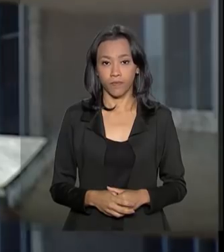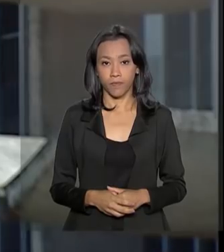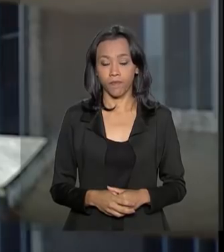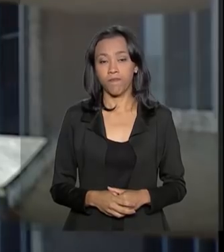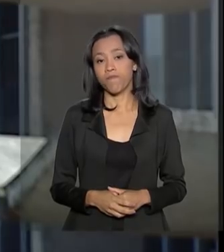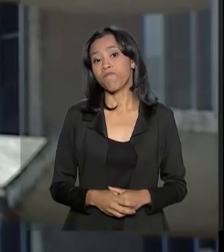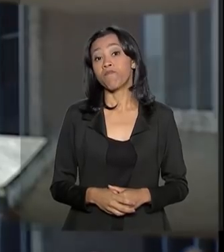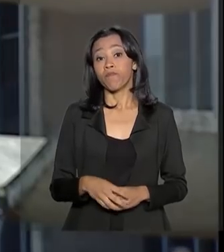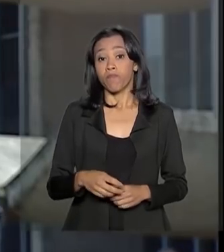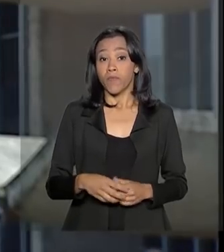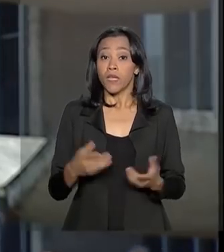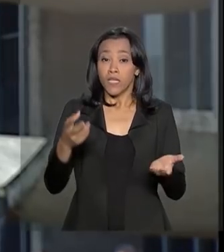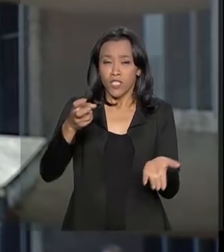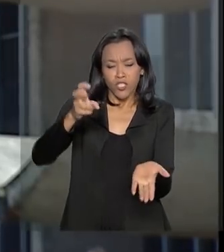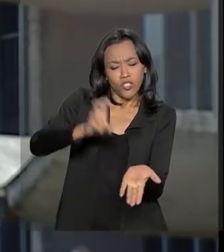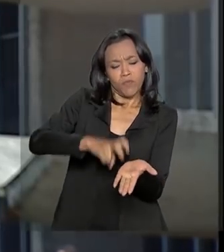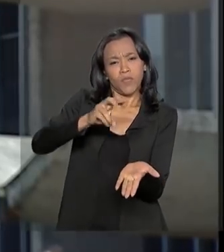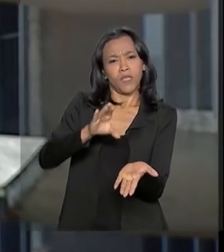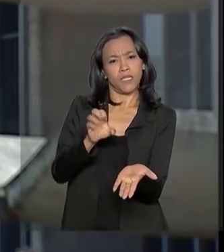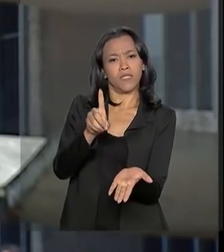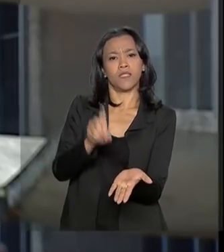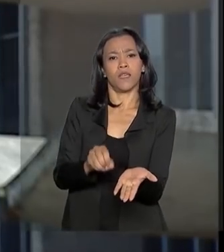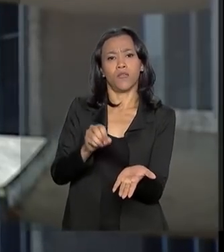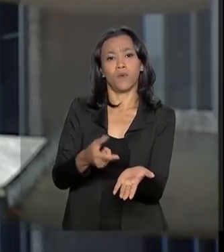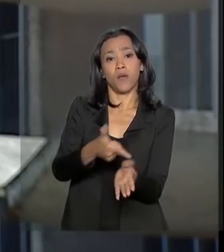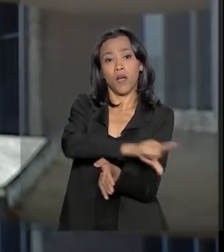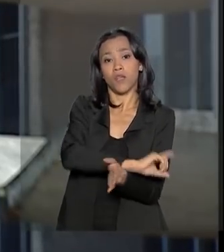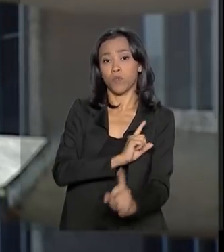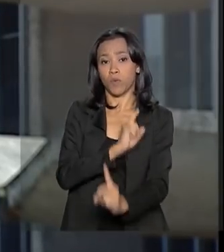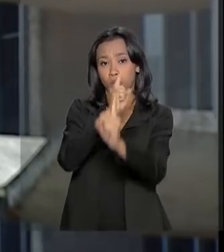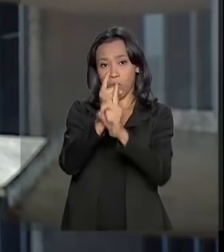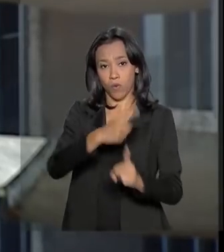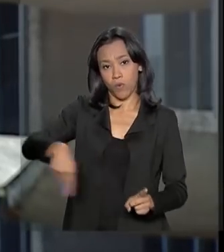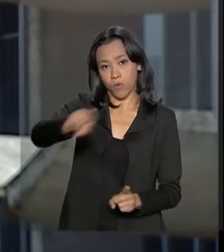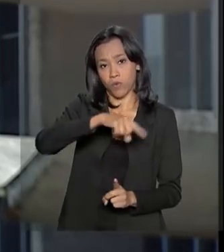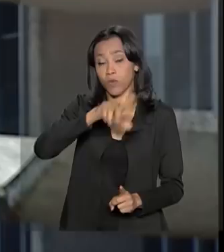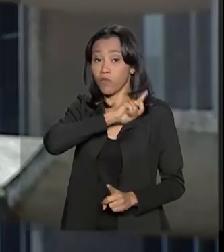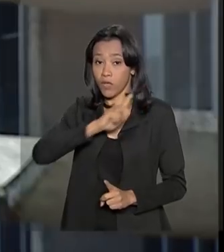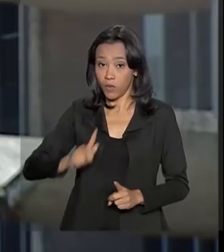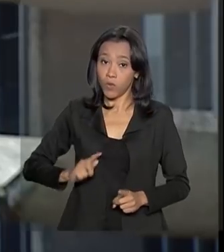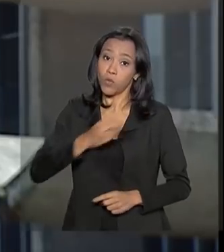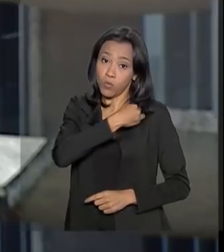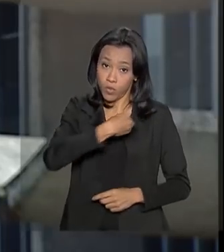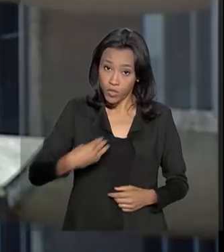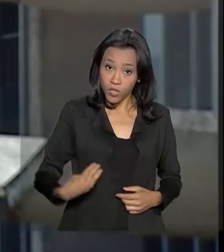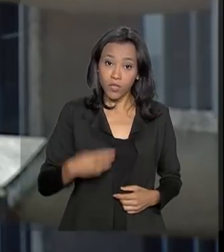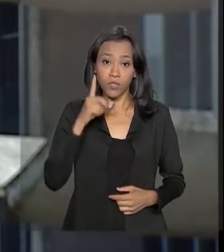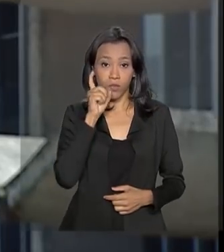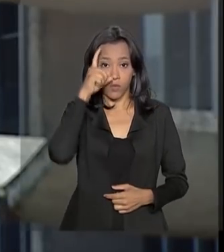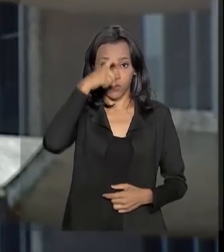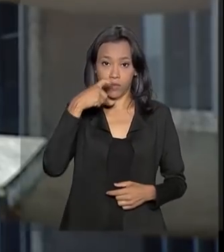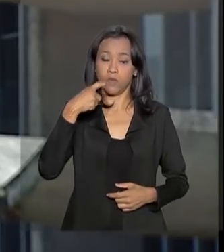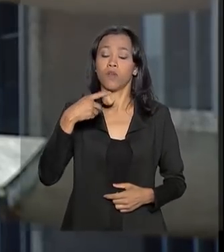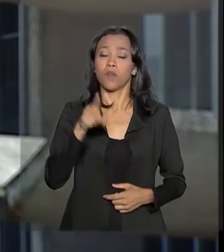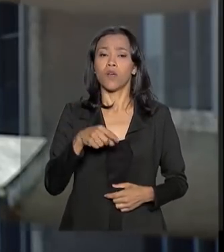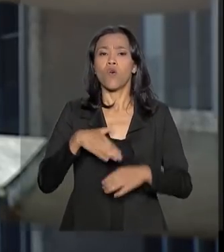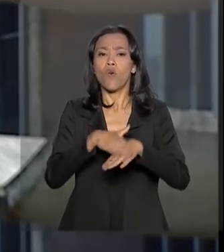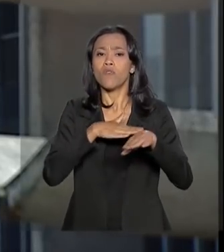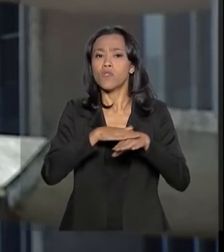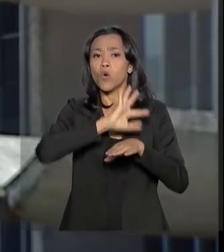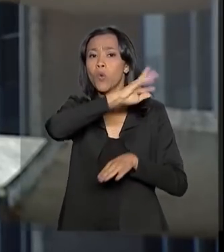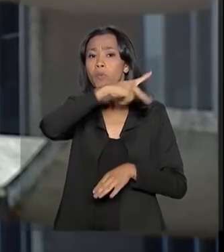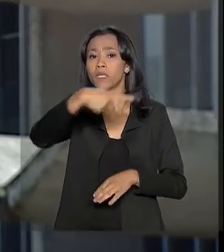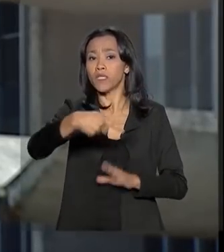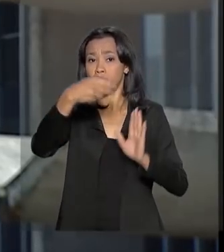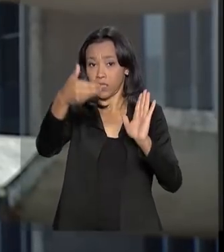Mais cedo, antes do encontro aqui com os governadores, o ministro Sérgio Moro conversou com o presidente da Câmara dos Deputados,